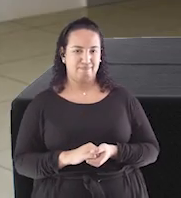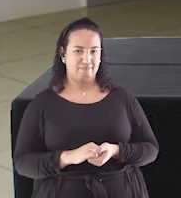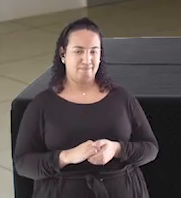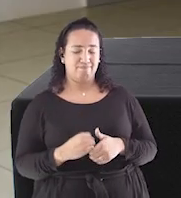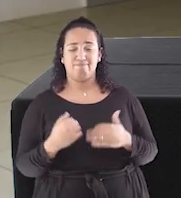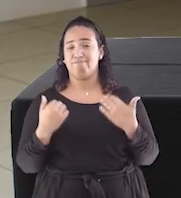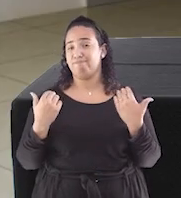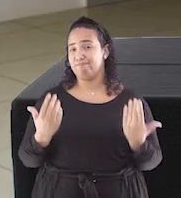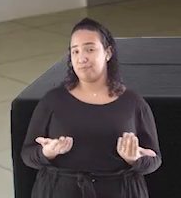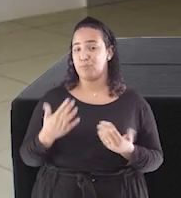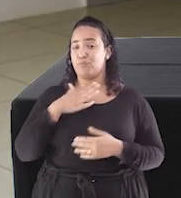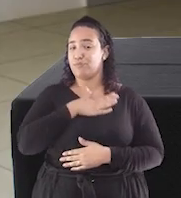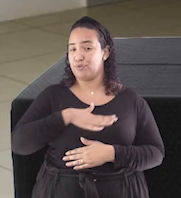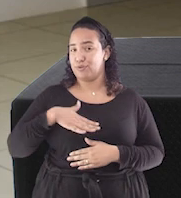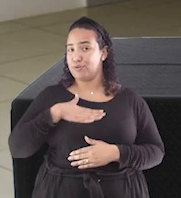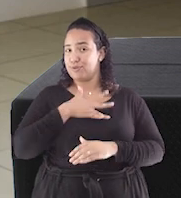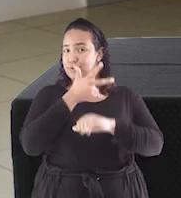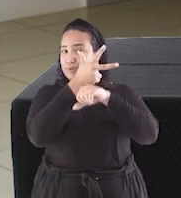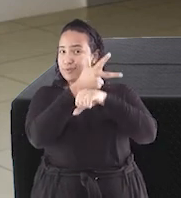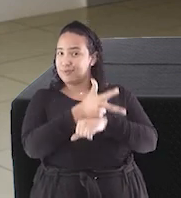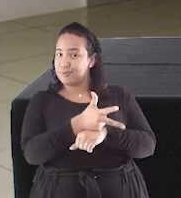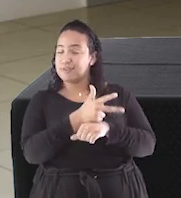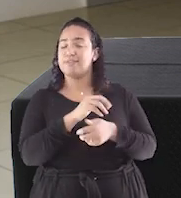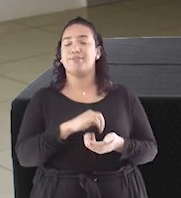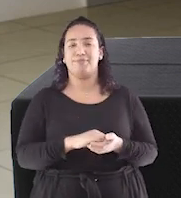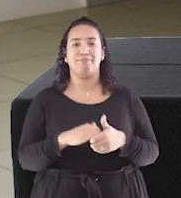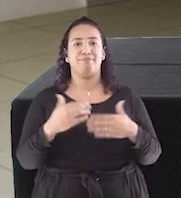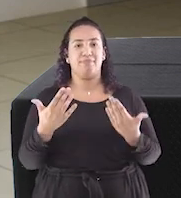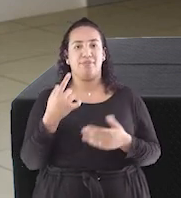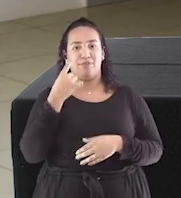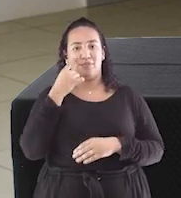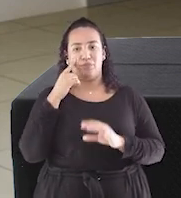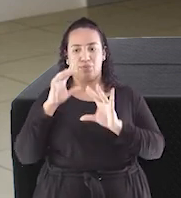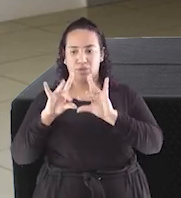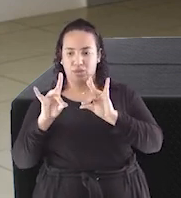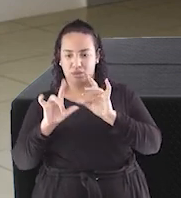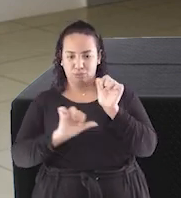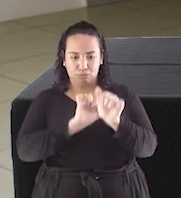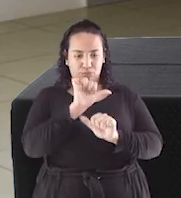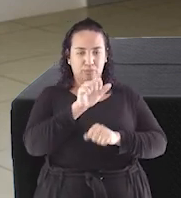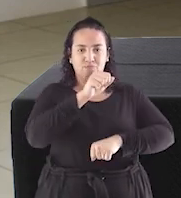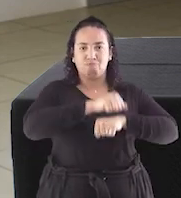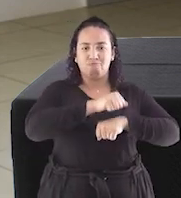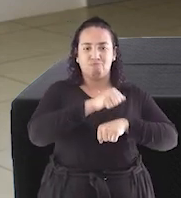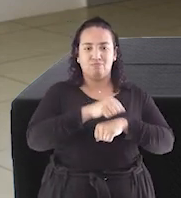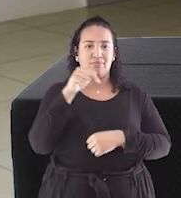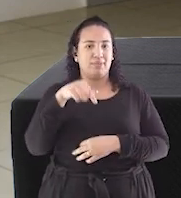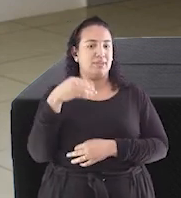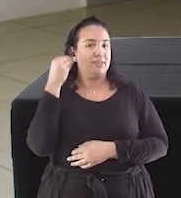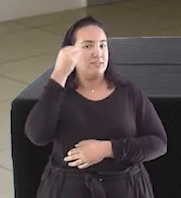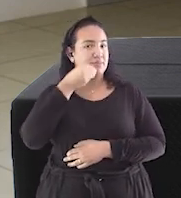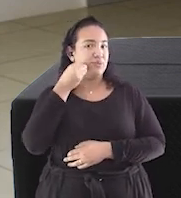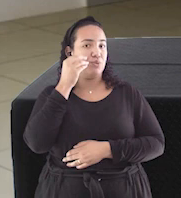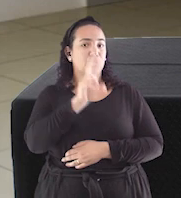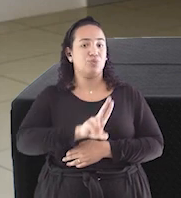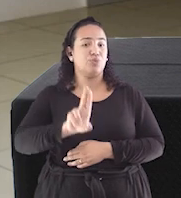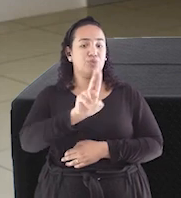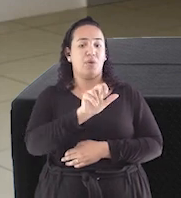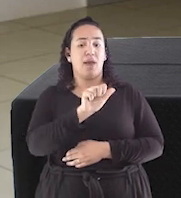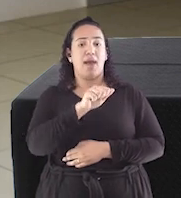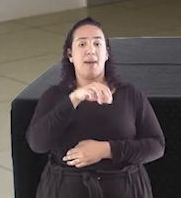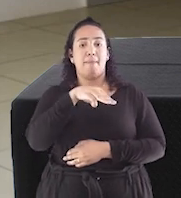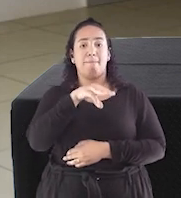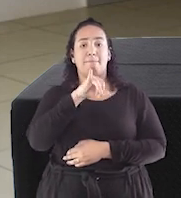E aí cientistas. curtiram o vídeo do Manual do Mundo? A gente viu que o líquido virou sólido e essa experiência legal foi feita com